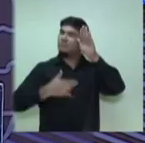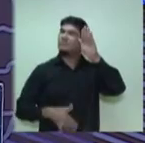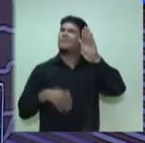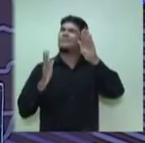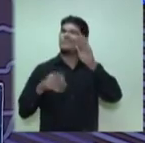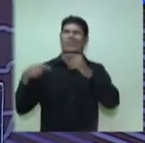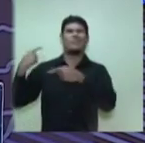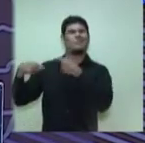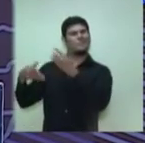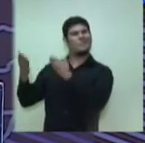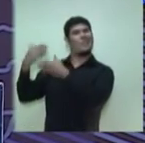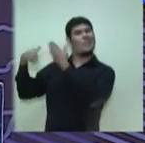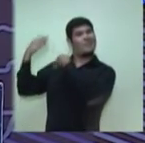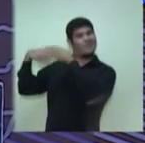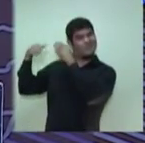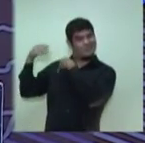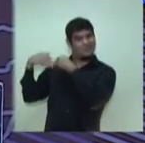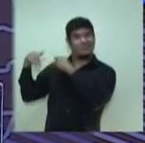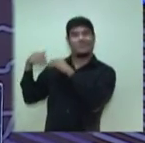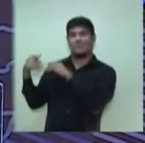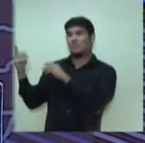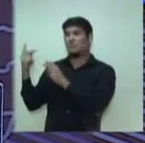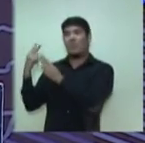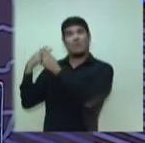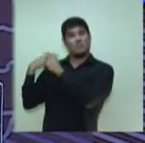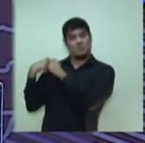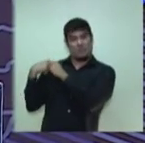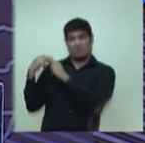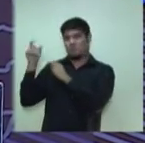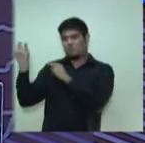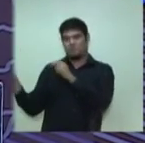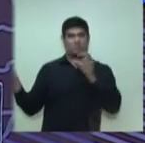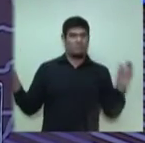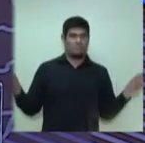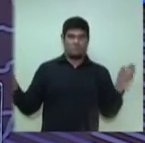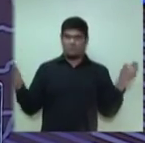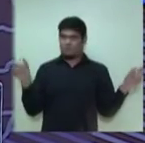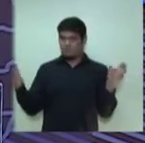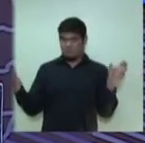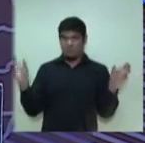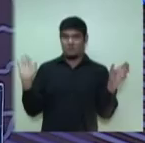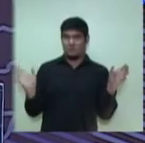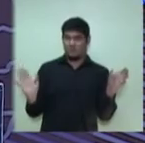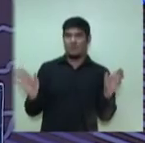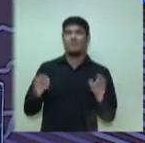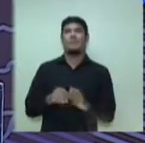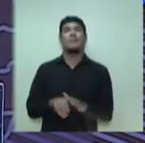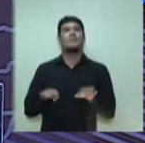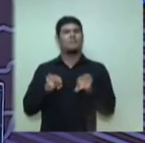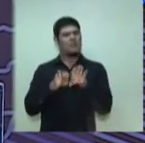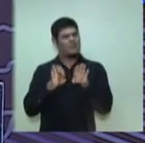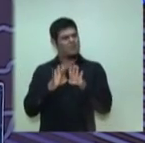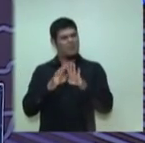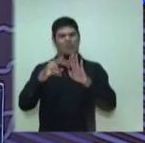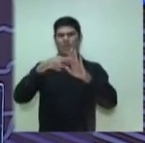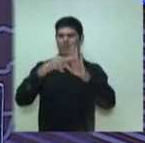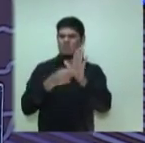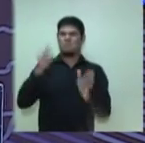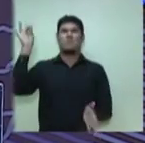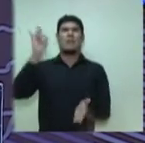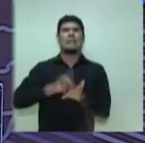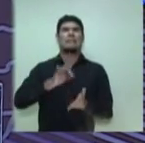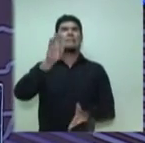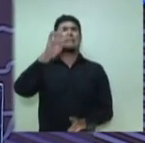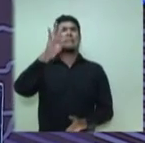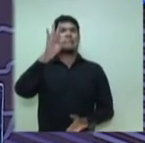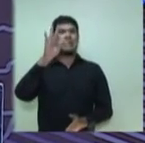discutidas por representantes dos dois candidatos que estão aqui hoje. Elas também estão homologadas no Tribunal Regional Eleitoral. Muito